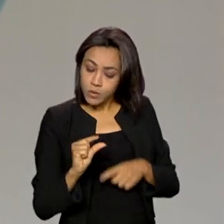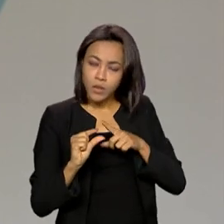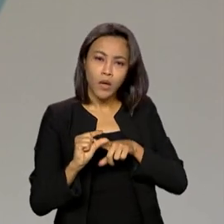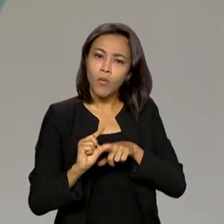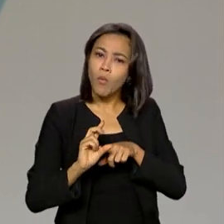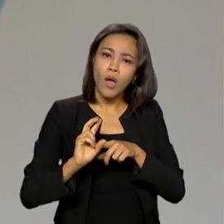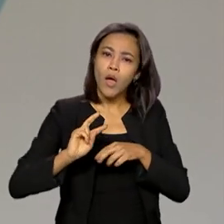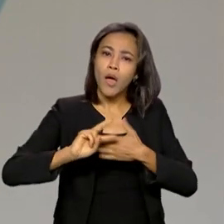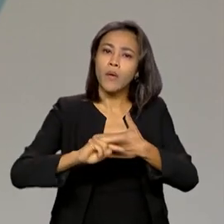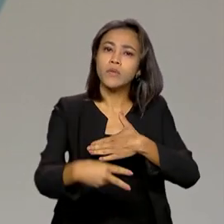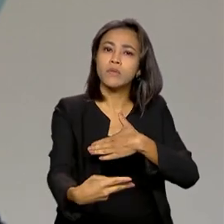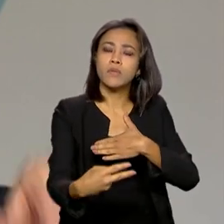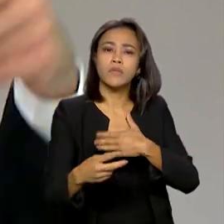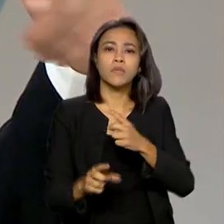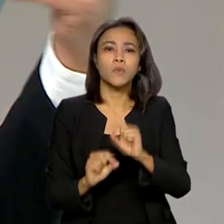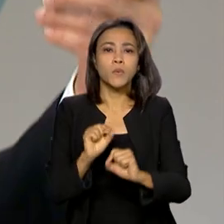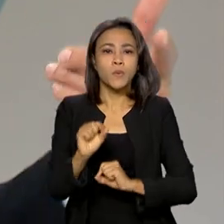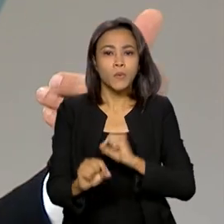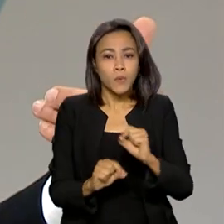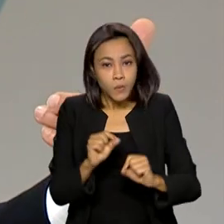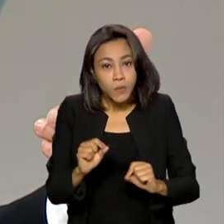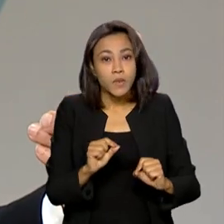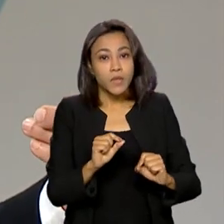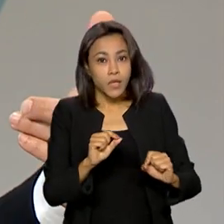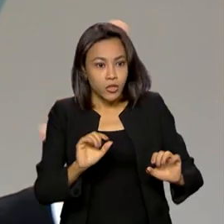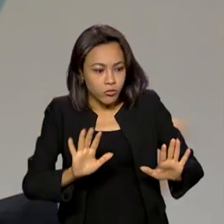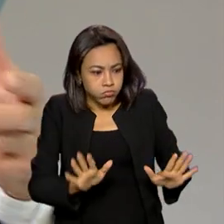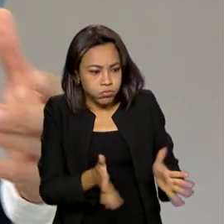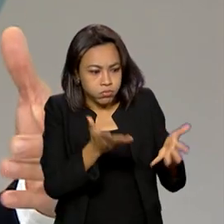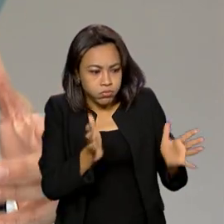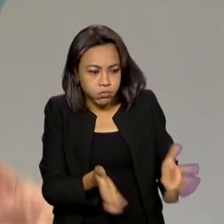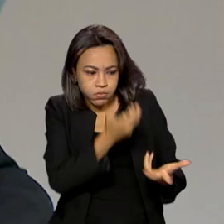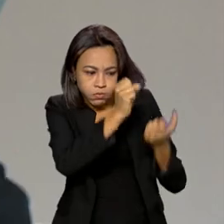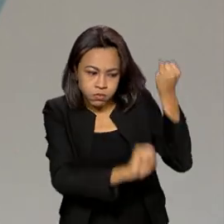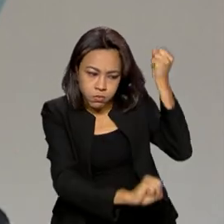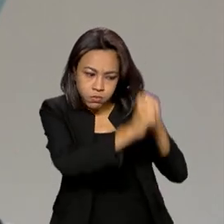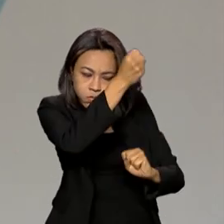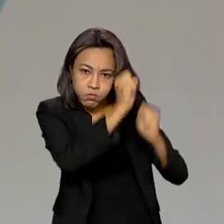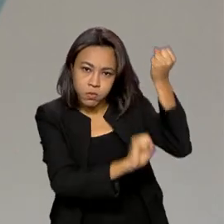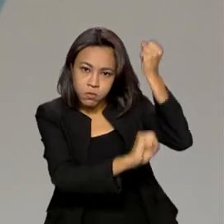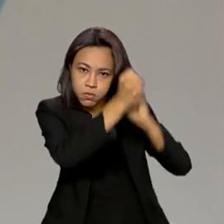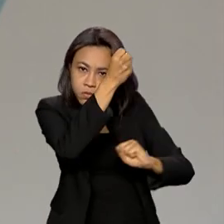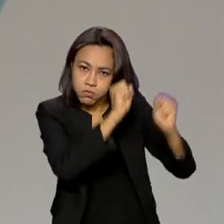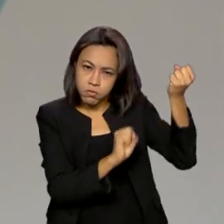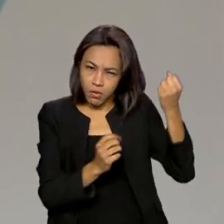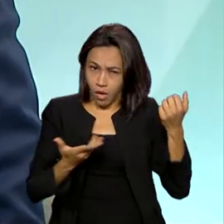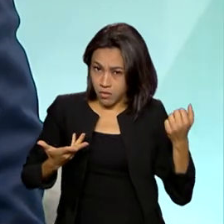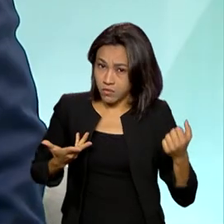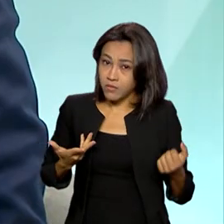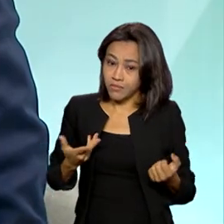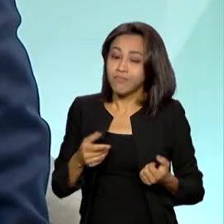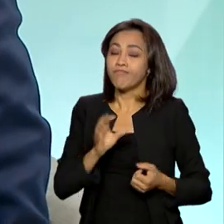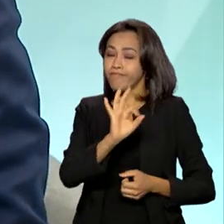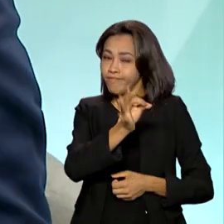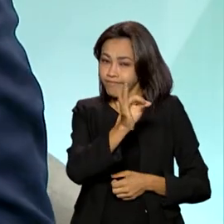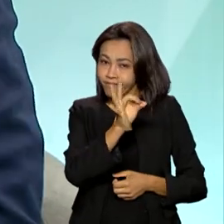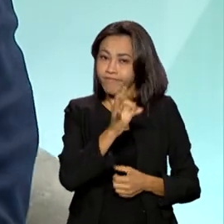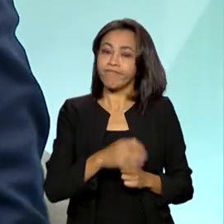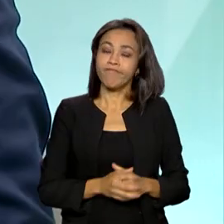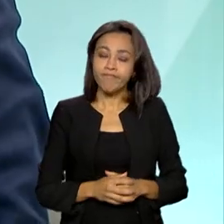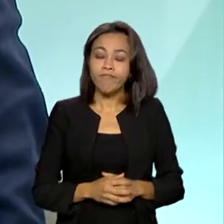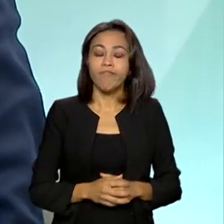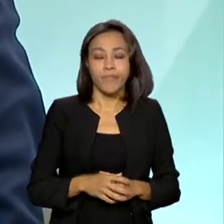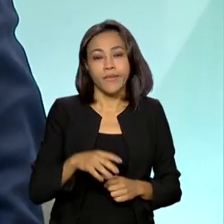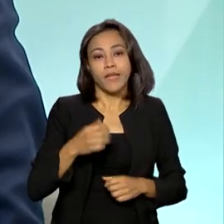essa iniciativa de reindustrializar o país. Pode ser que tenha uma relação, né, ministro? tenho dúvida, não tenho dúvida. E essa